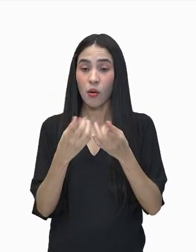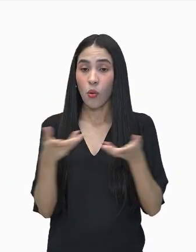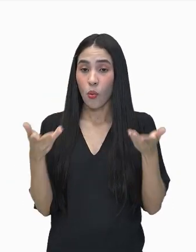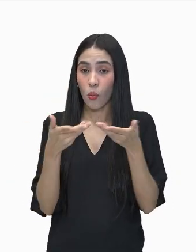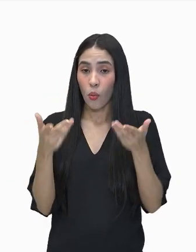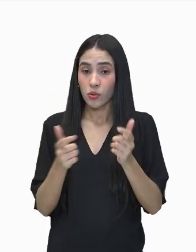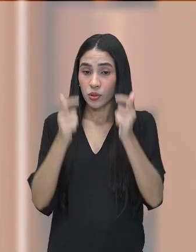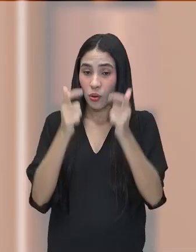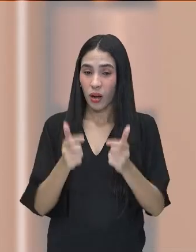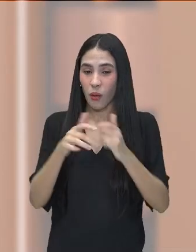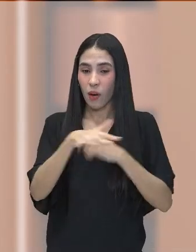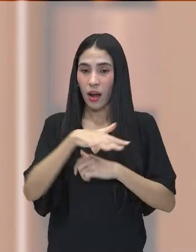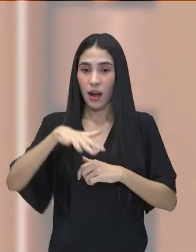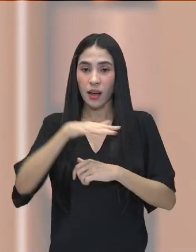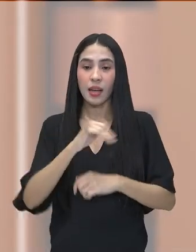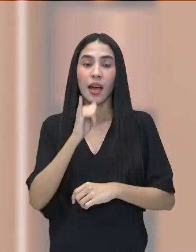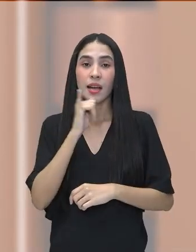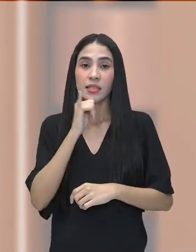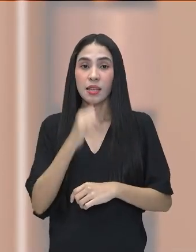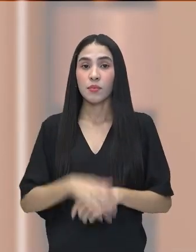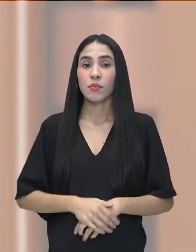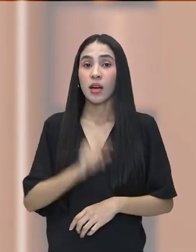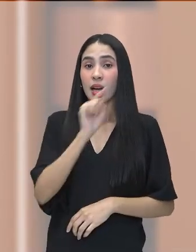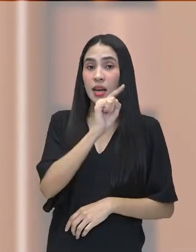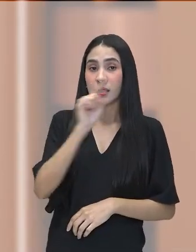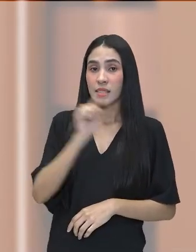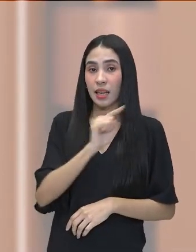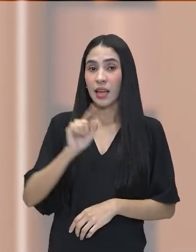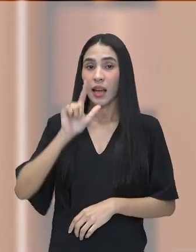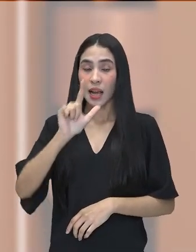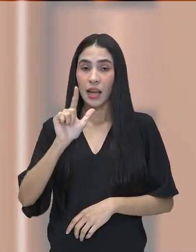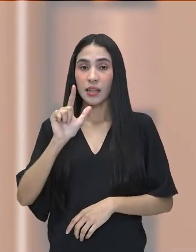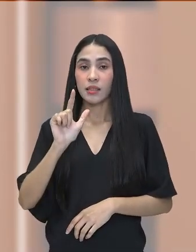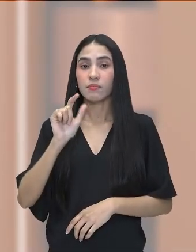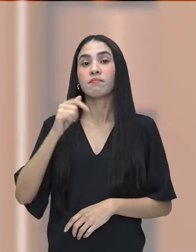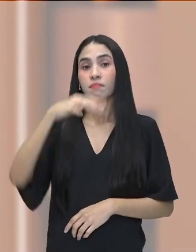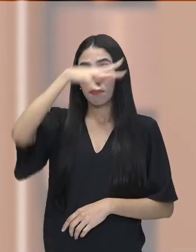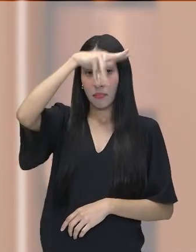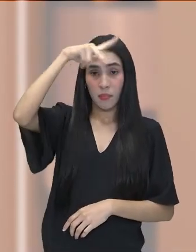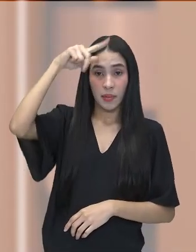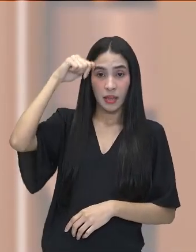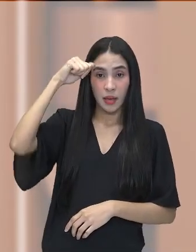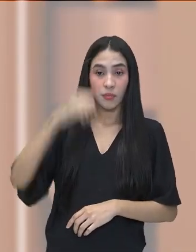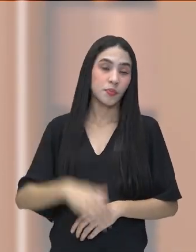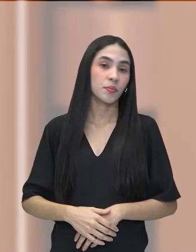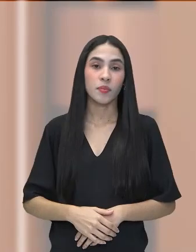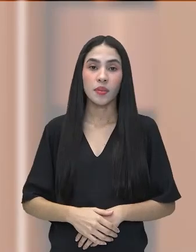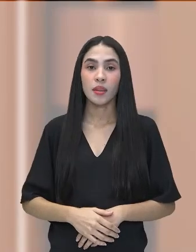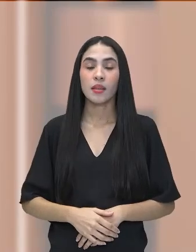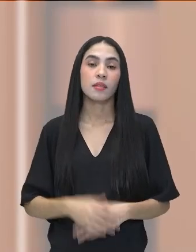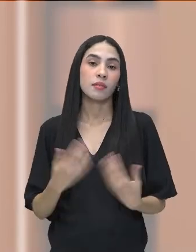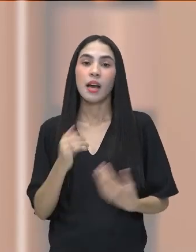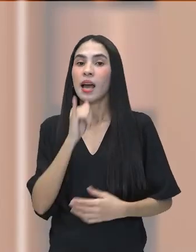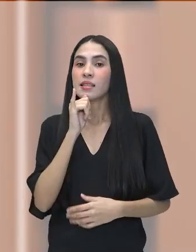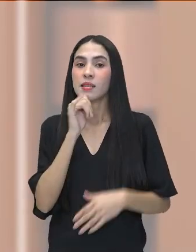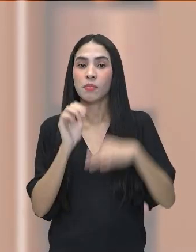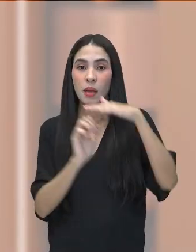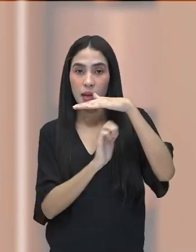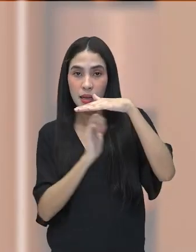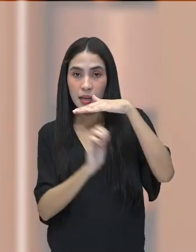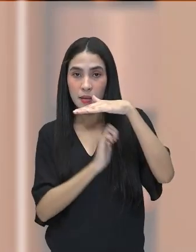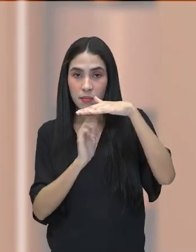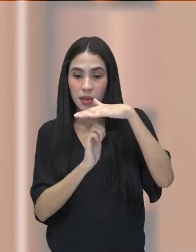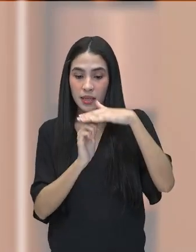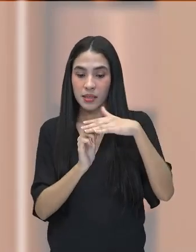aqui na região com a Zona Franca de Manaus, o Polo Industrial de Manaus. Para uma empresa, para uma indústria